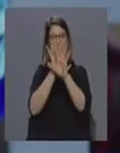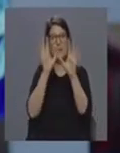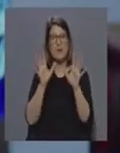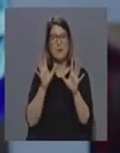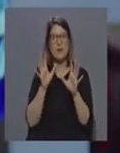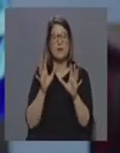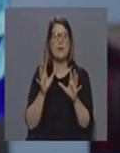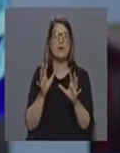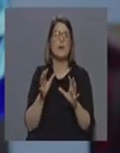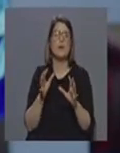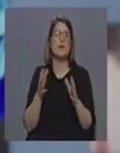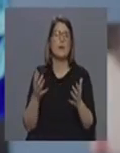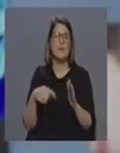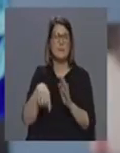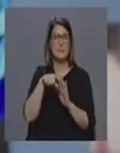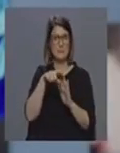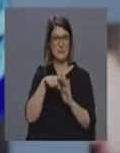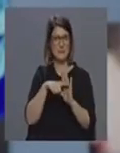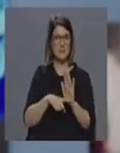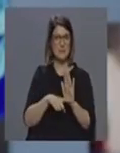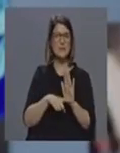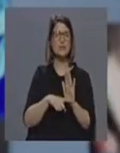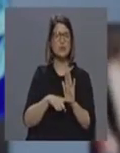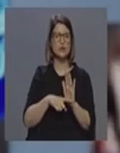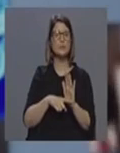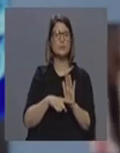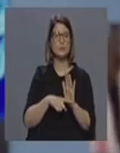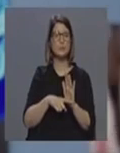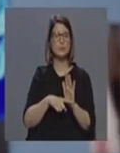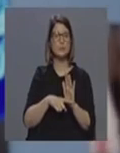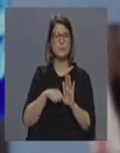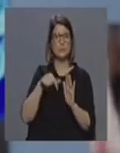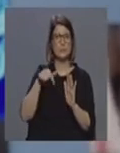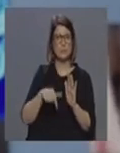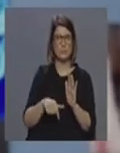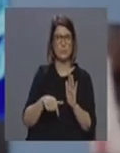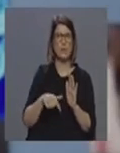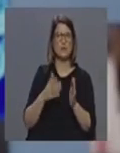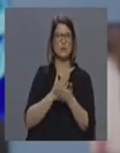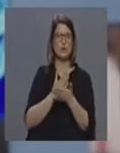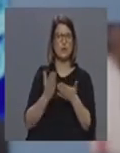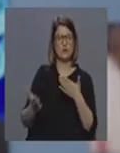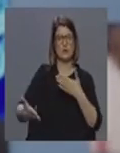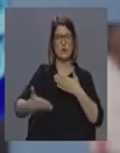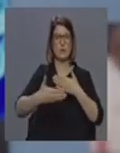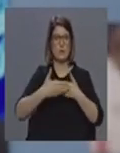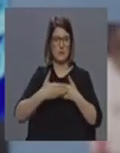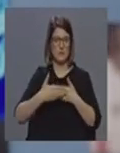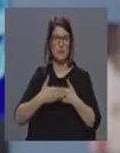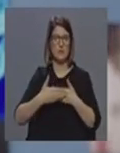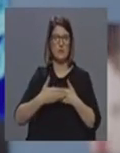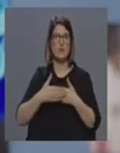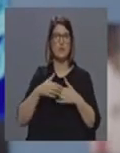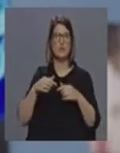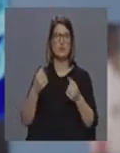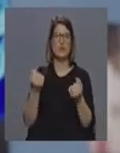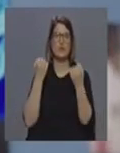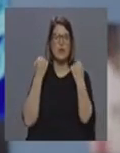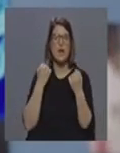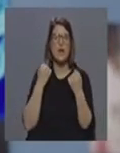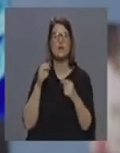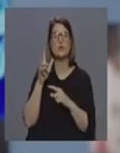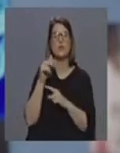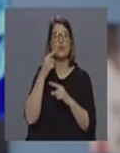digamos assim as medidas que têm vindo a ser aplicadas hoje houve um encerramento das escolas também de ginásios de piscinas